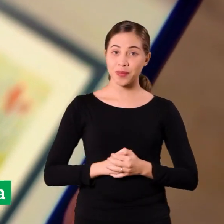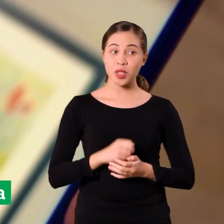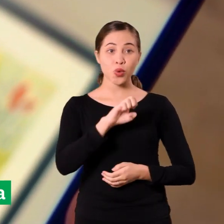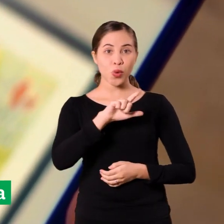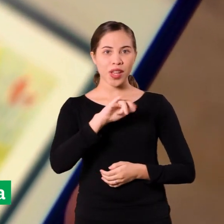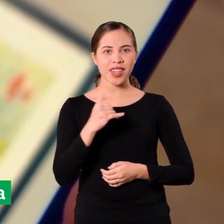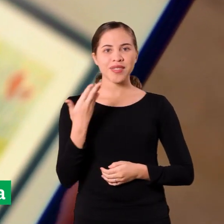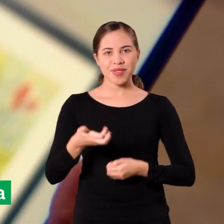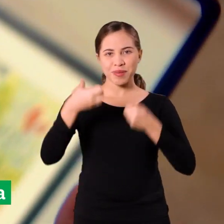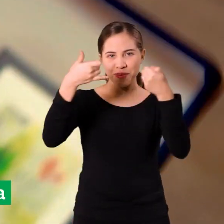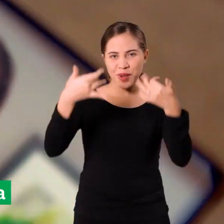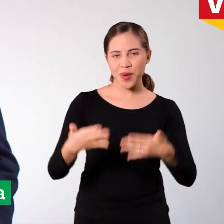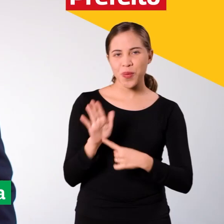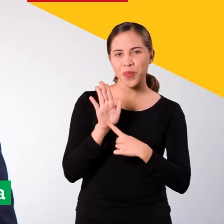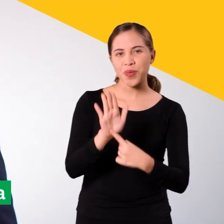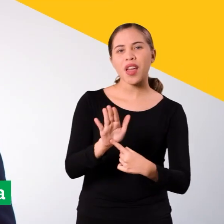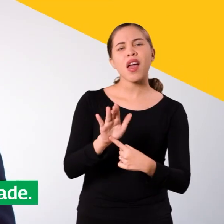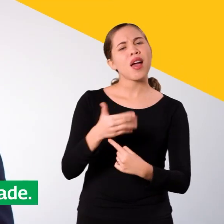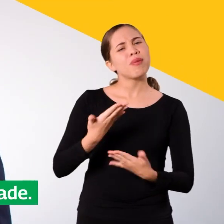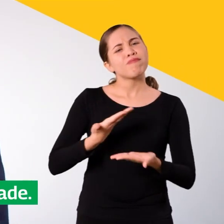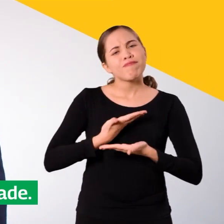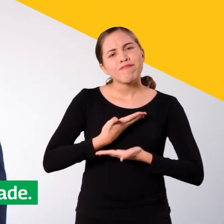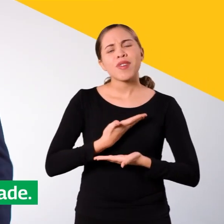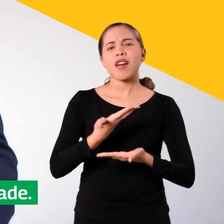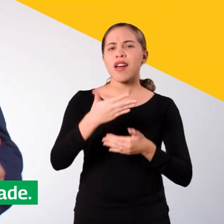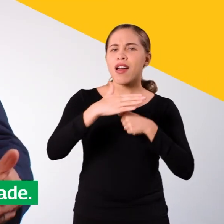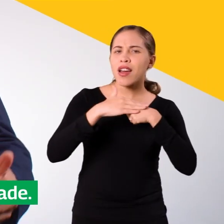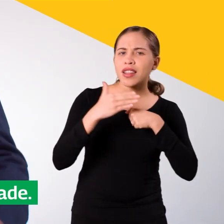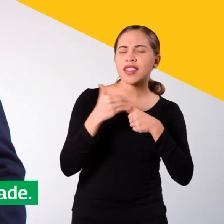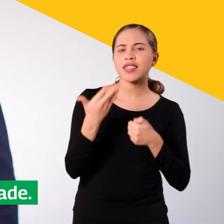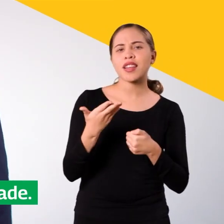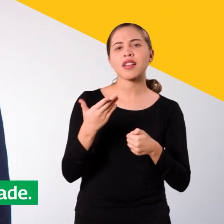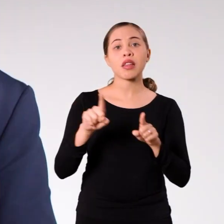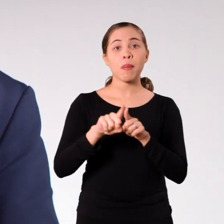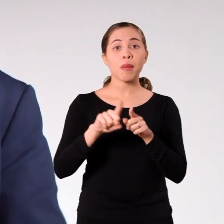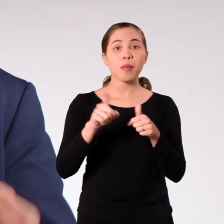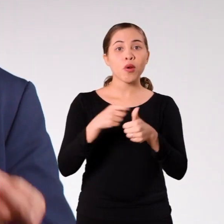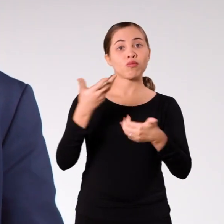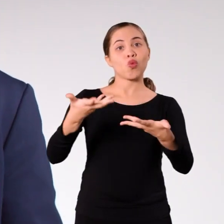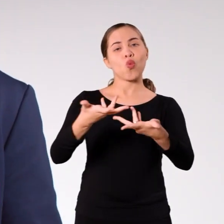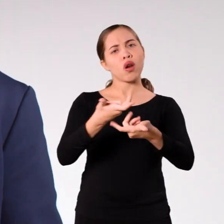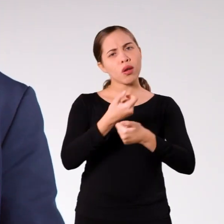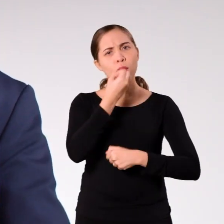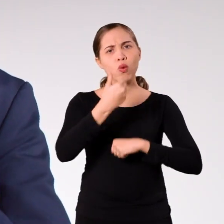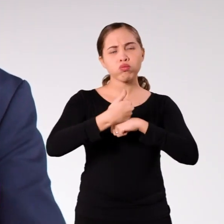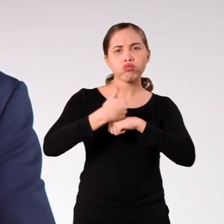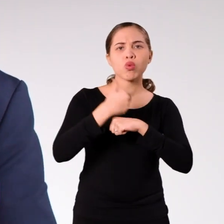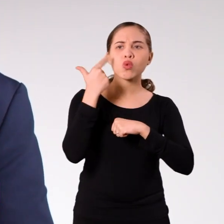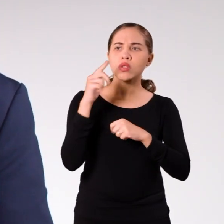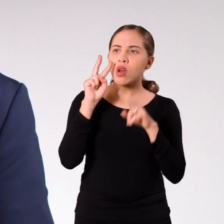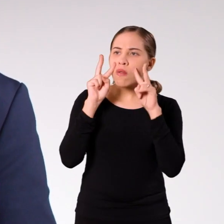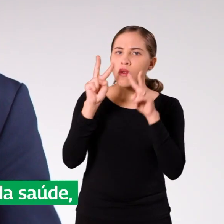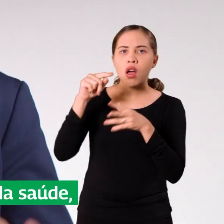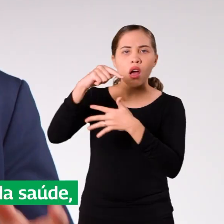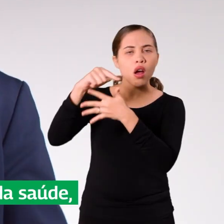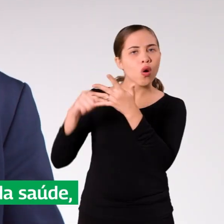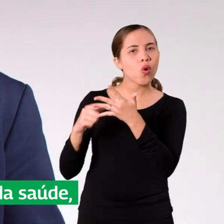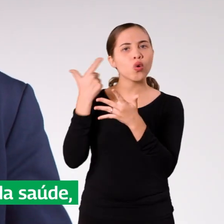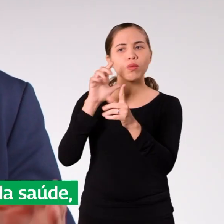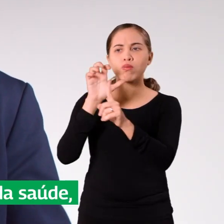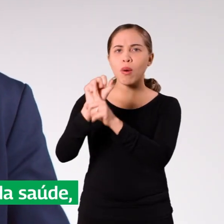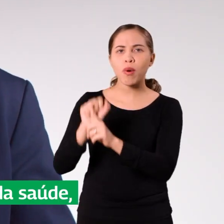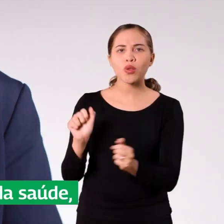Valdeci é uma amiga muito querida e uma profissional de primeira qualidade. Ela testemunhou as reabilitações que